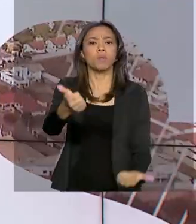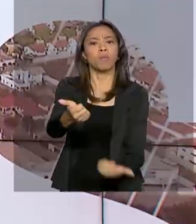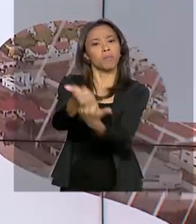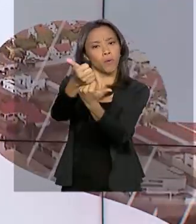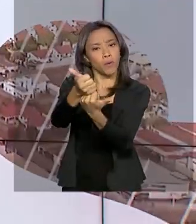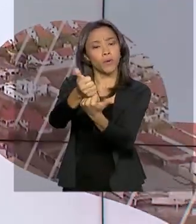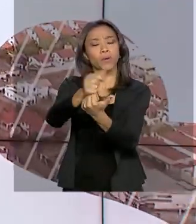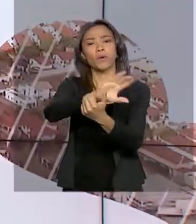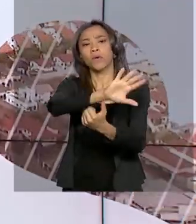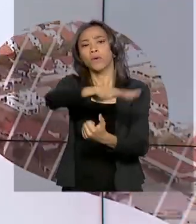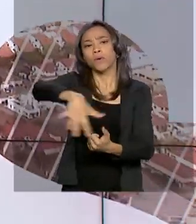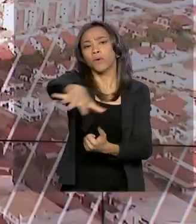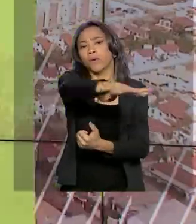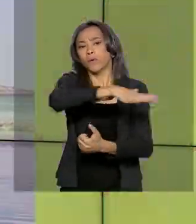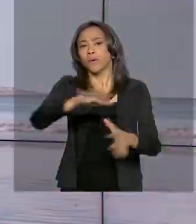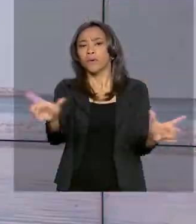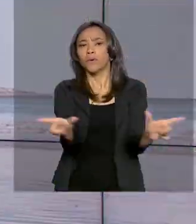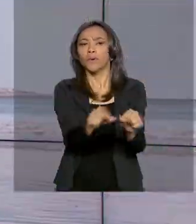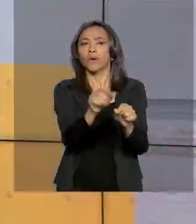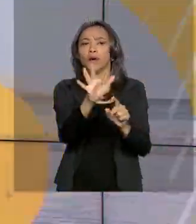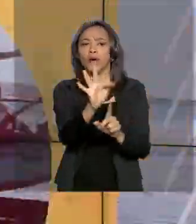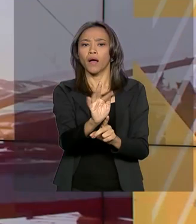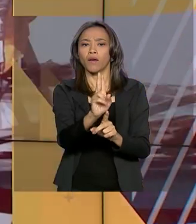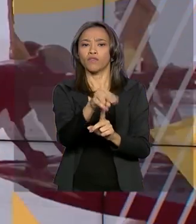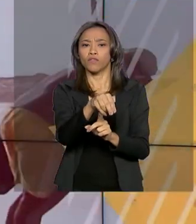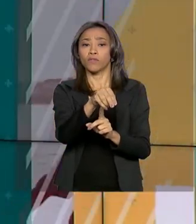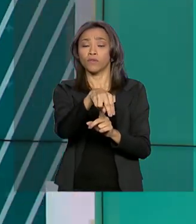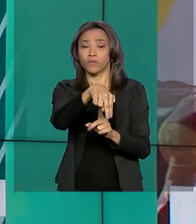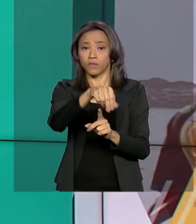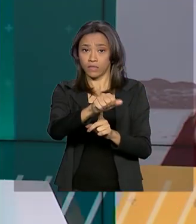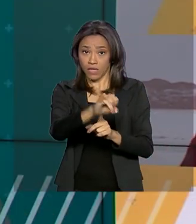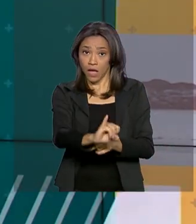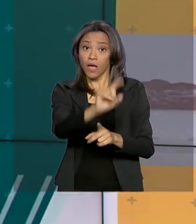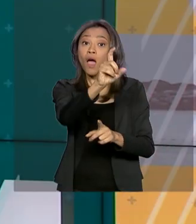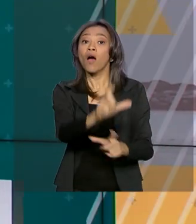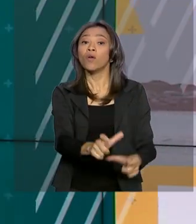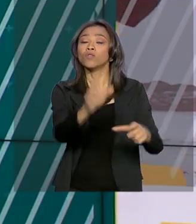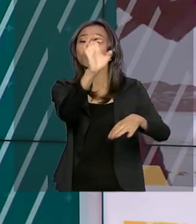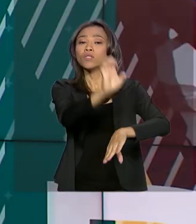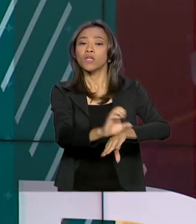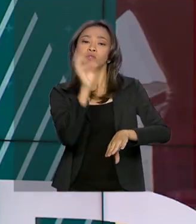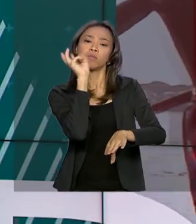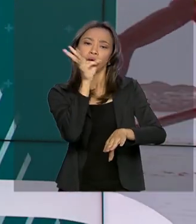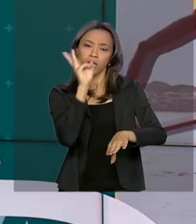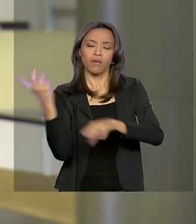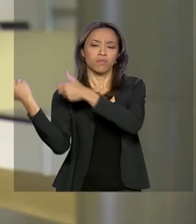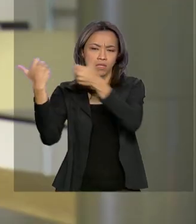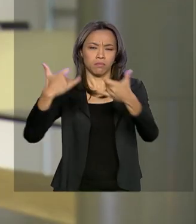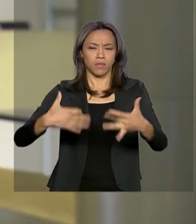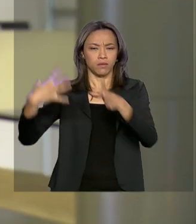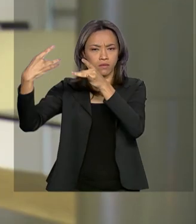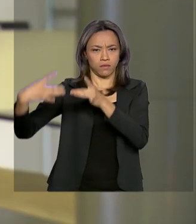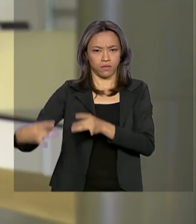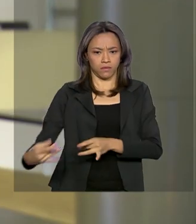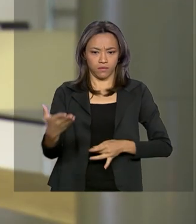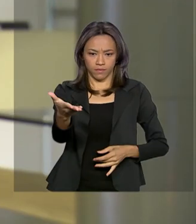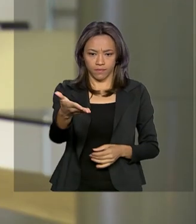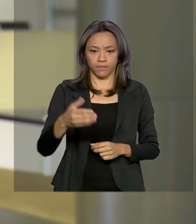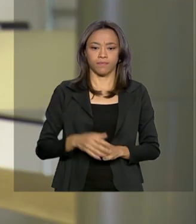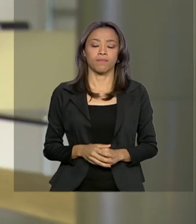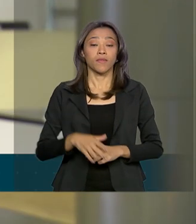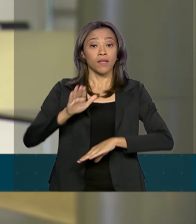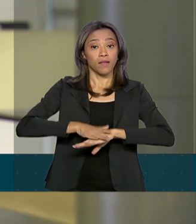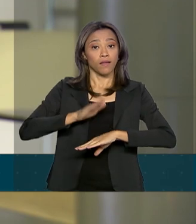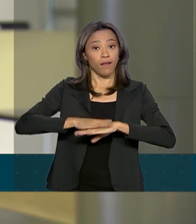Índio na proteção dos povos indígenas no Maranhão. A repórter Gabriela Noronha tem os detalhes. A decisão foi